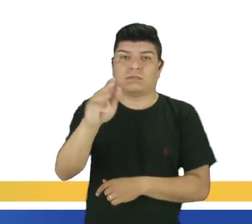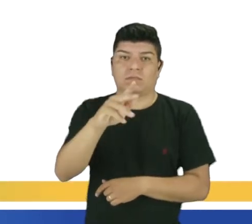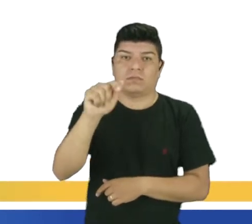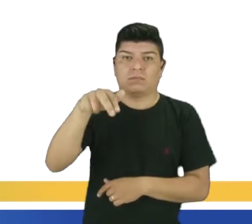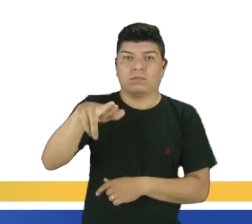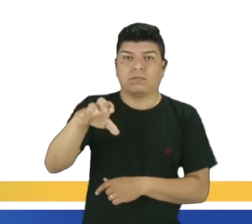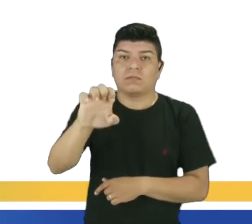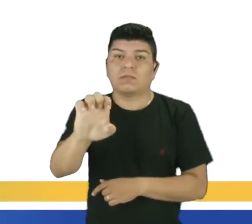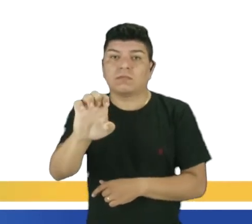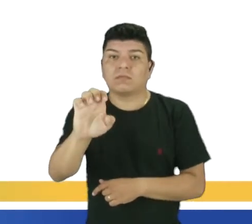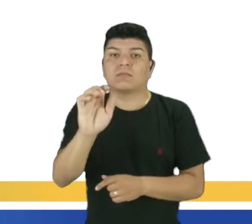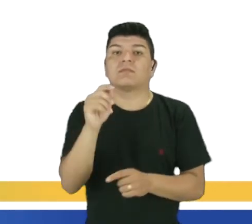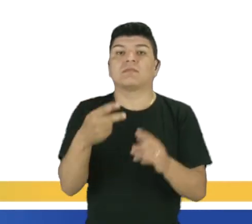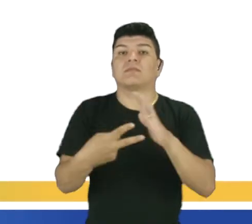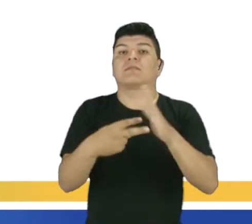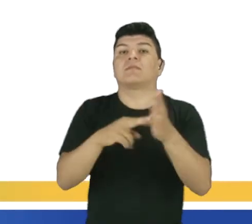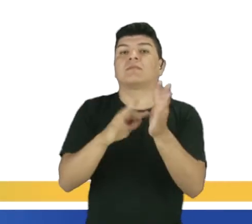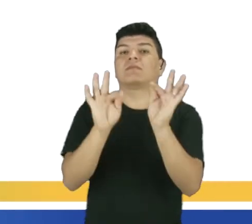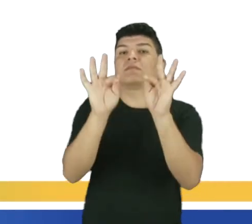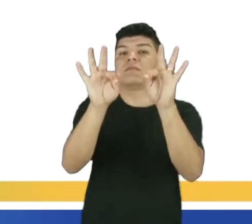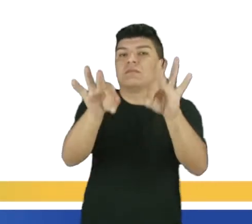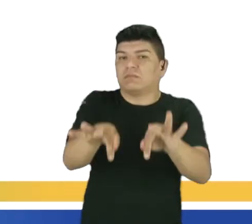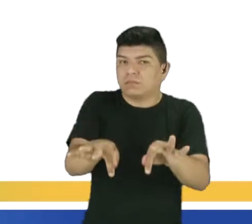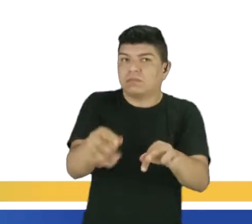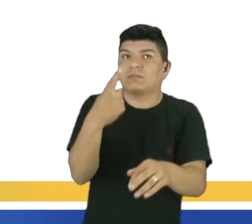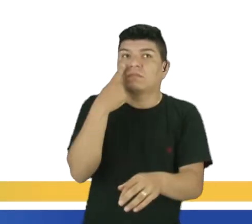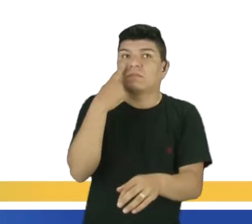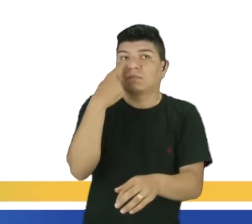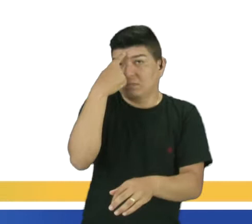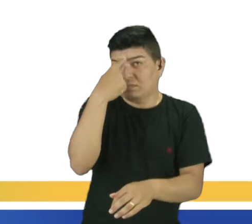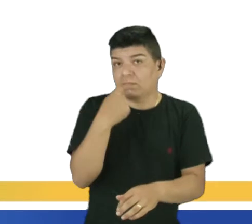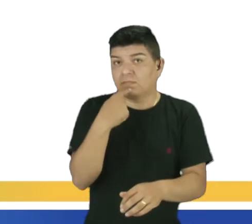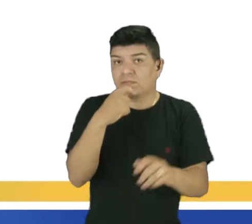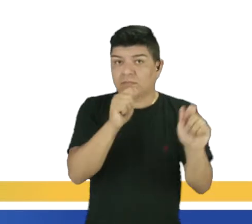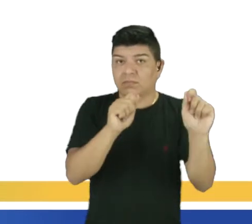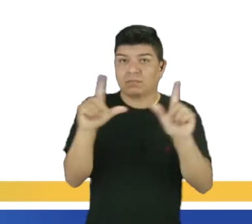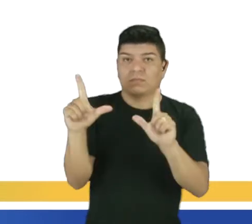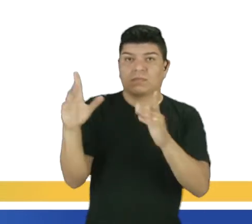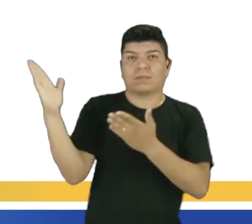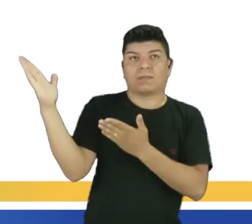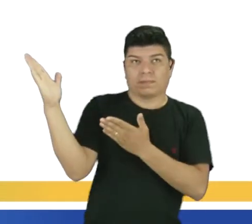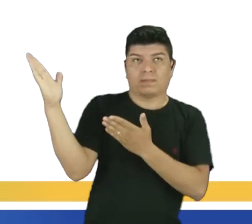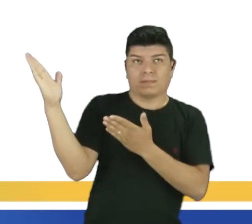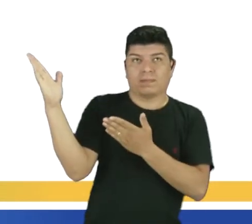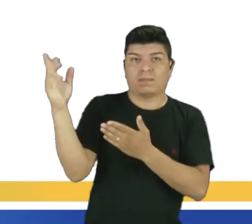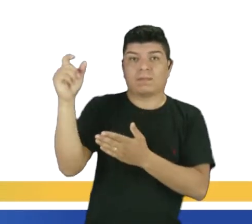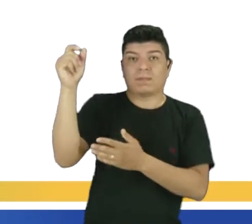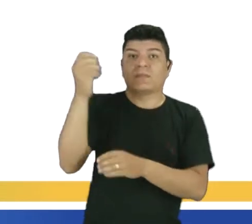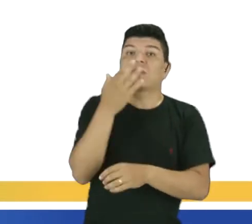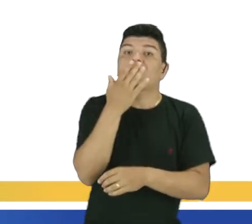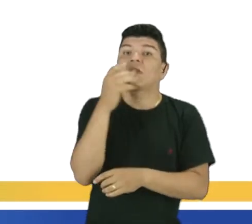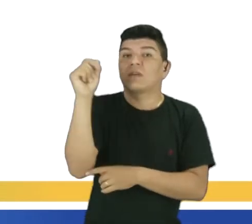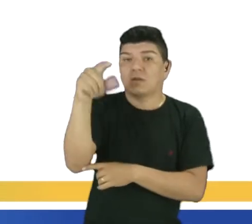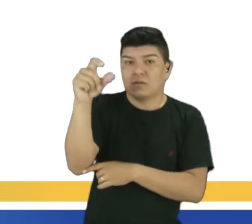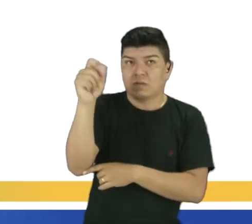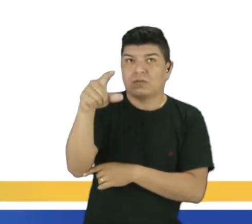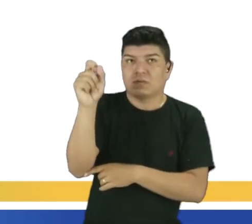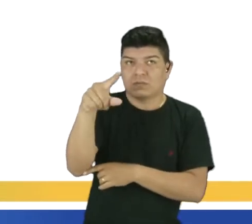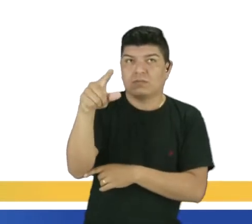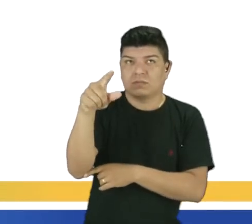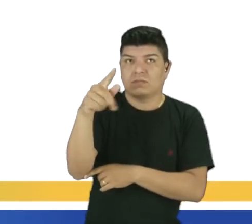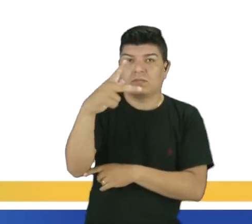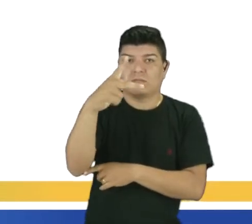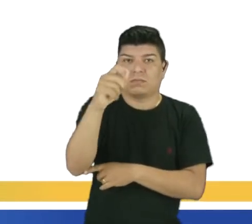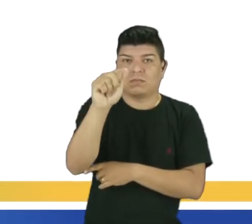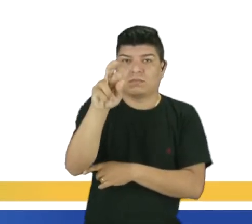indica uma finalidade, como você muito bem pode ver na sua tela, né, tá grifado aí em azul, para que, e em língua portuguesa,